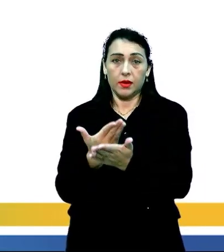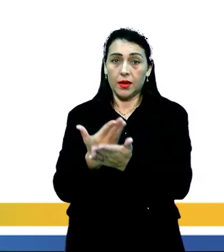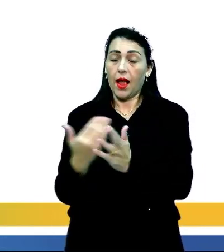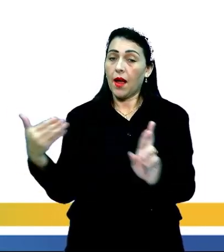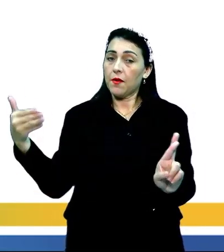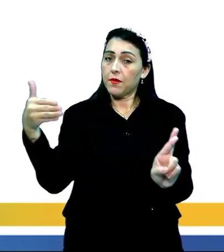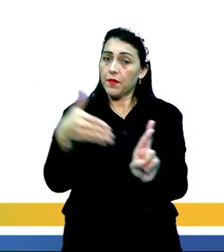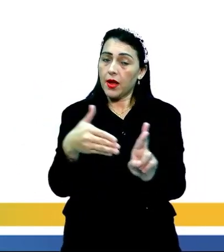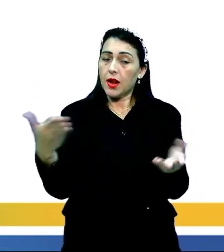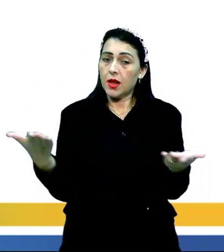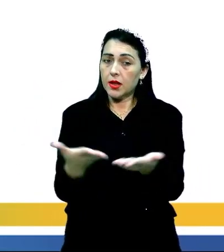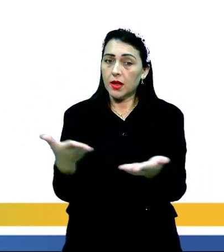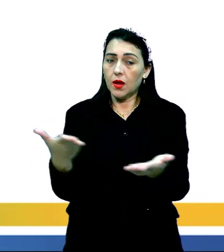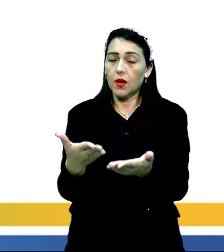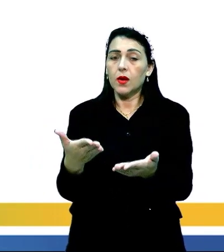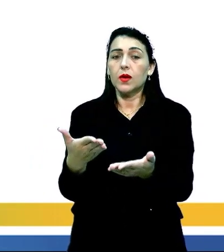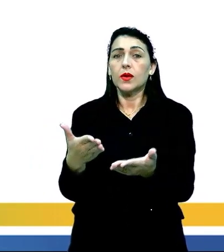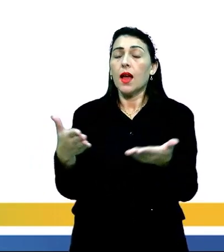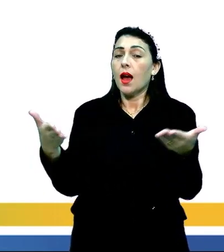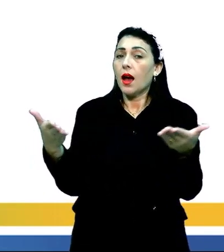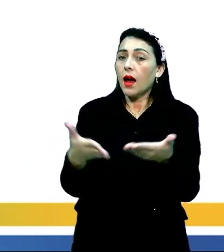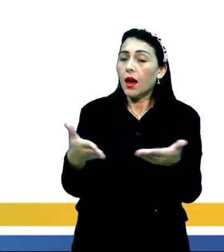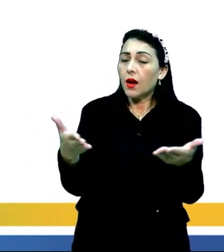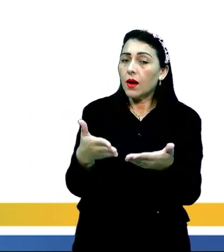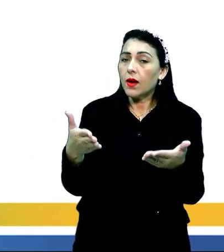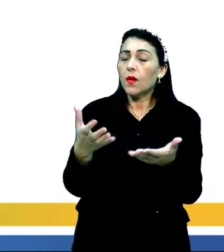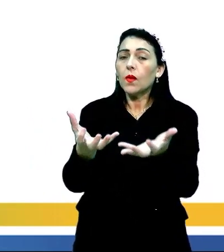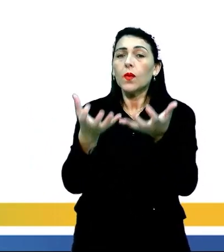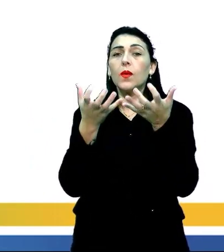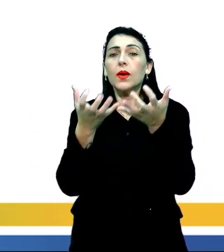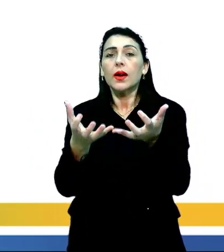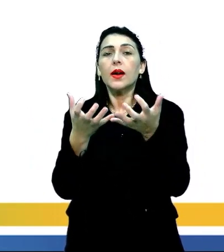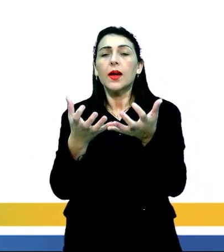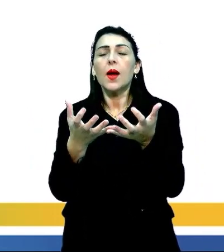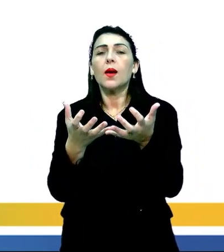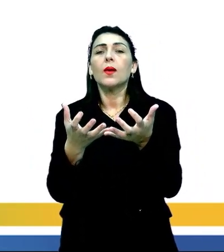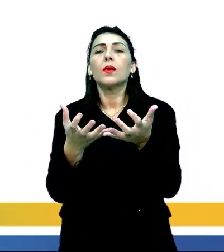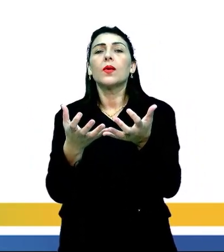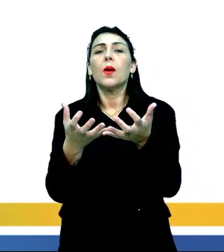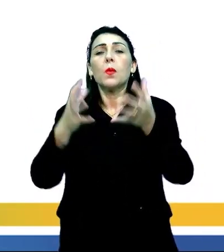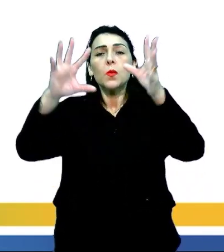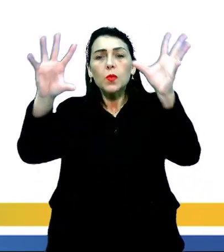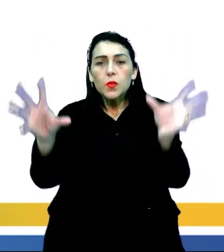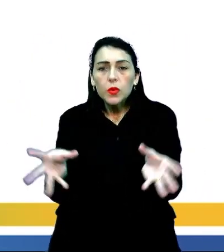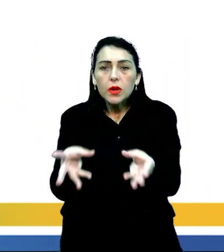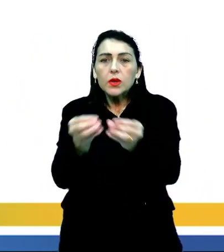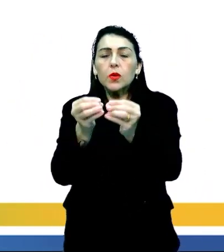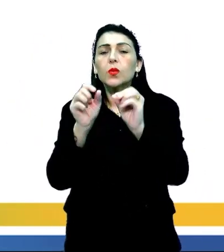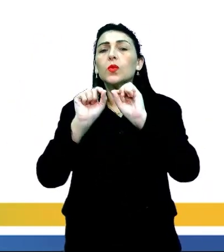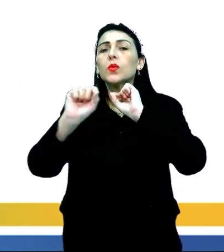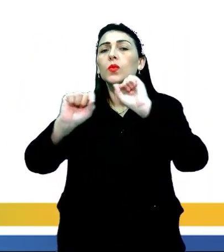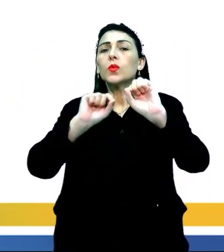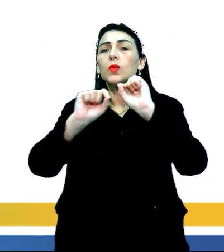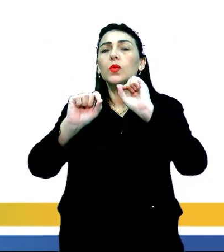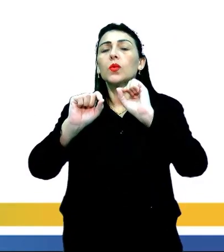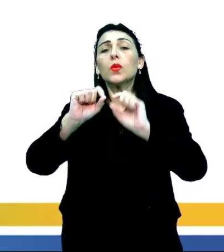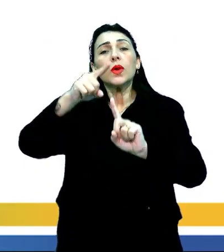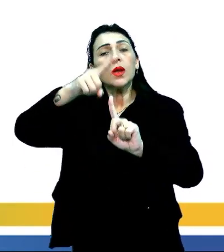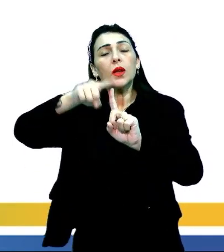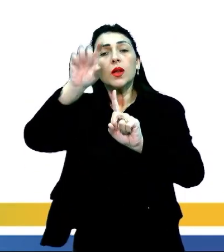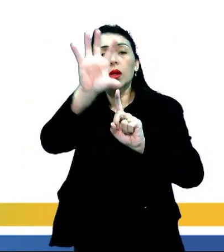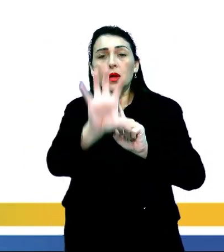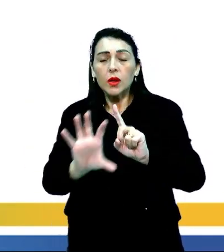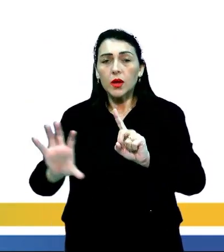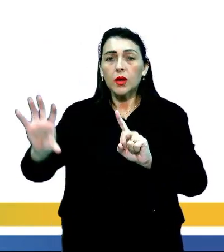referência bibliográfica e agora eu quero fazer um pequeno resumo do que são os domínios